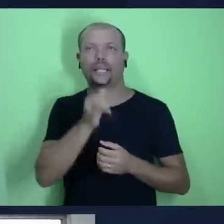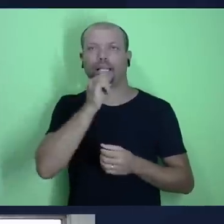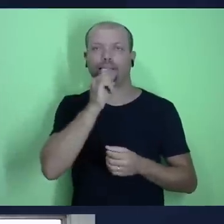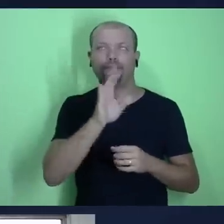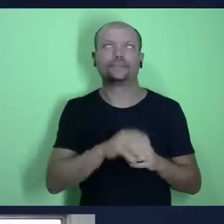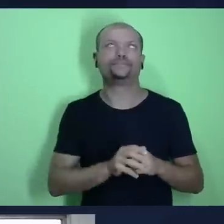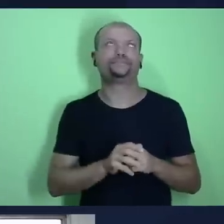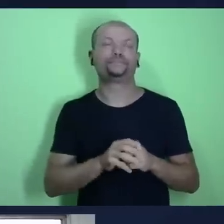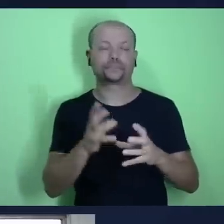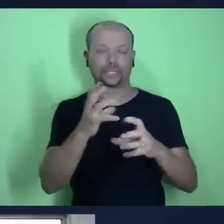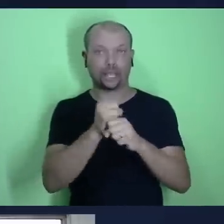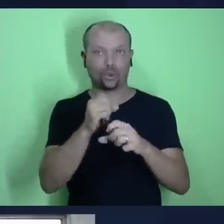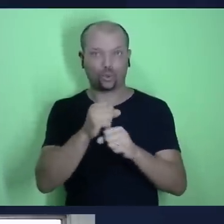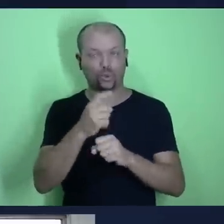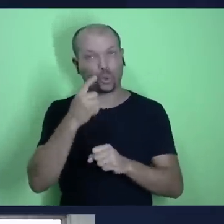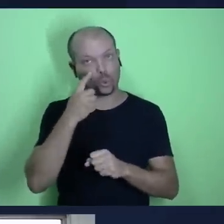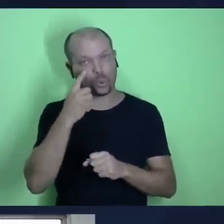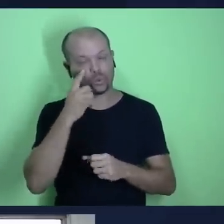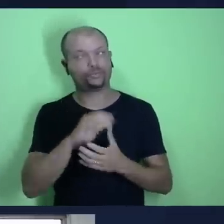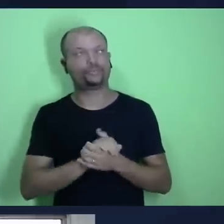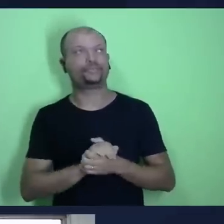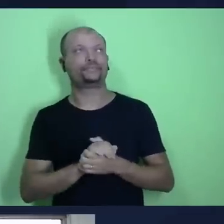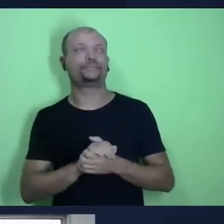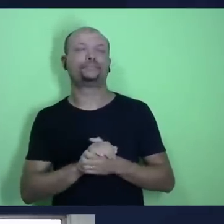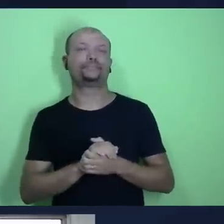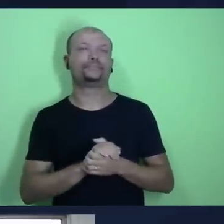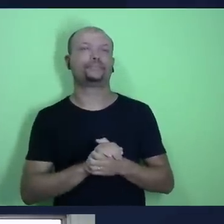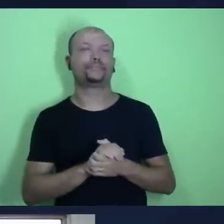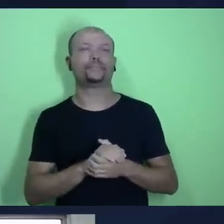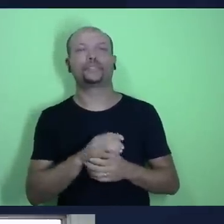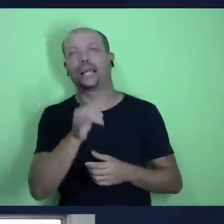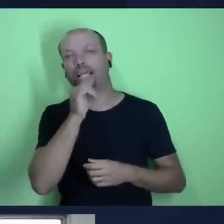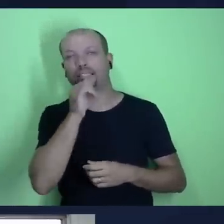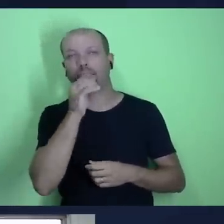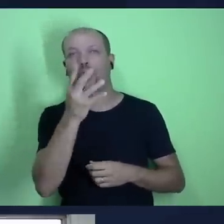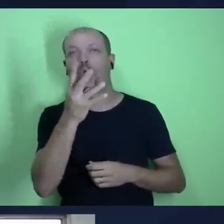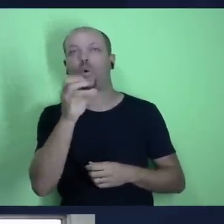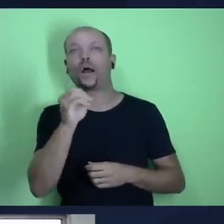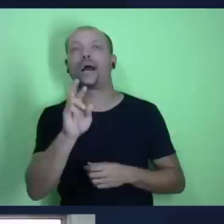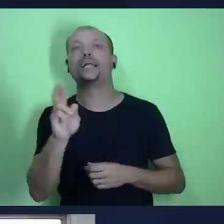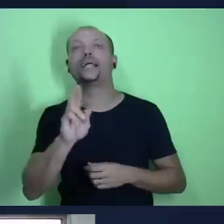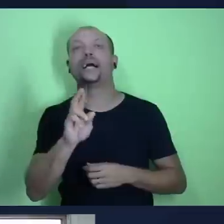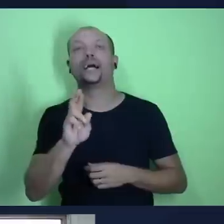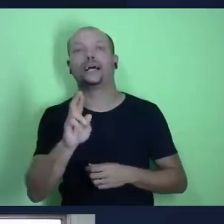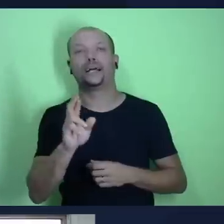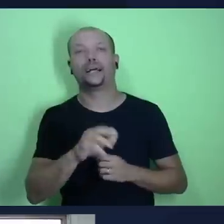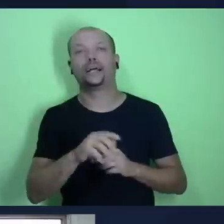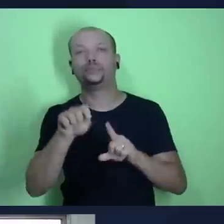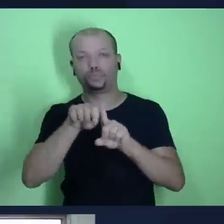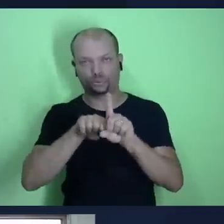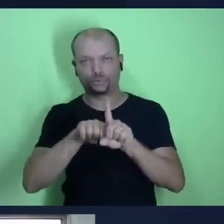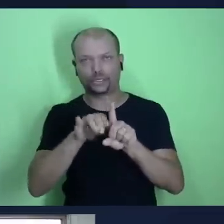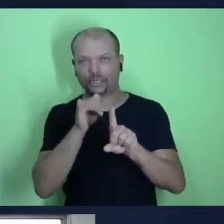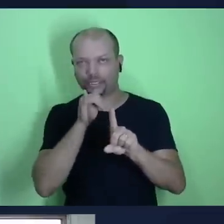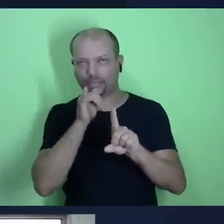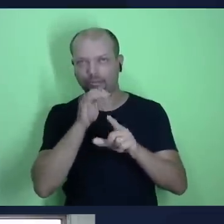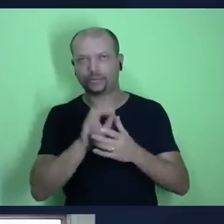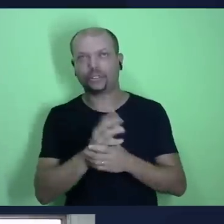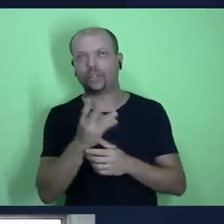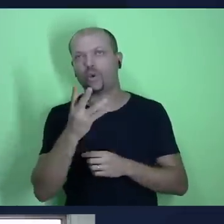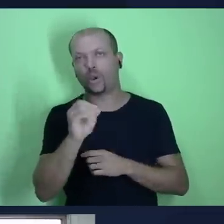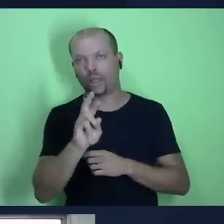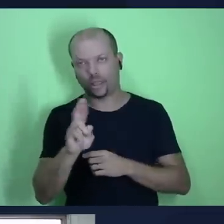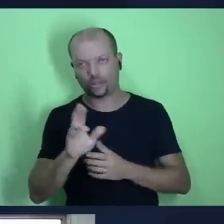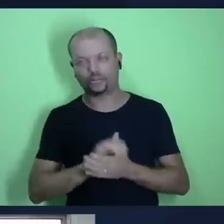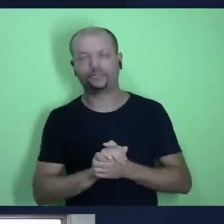assim com ele. Por exemplo, ele tem, bem, eu vou separar 40 reais de oferta nesse mês. Vamos dar esse exemplo aqui. Então,